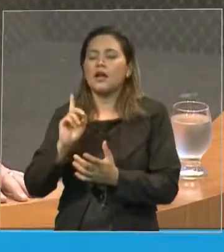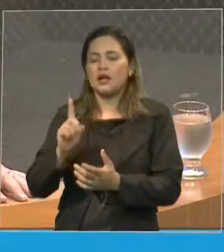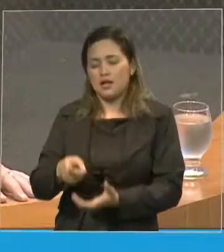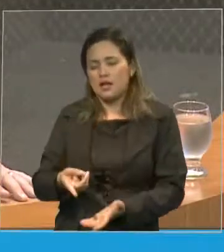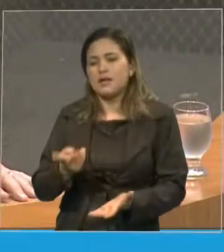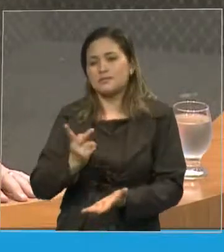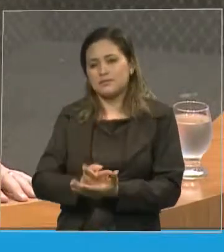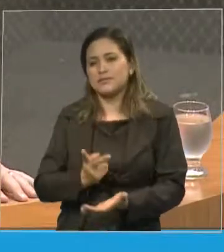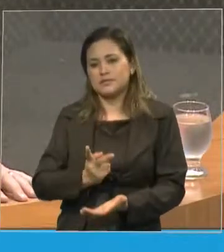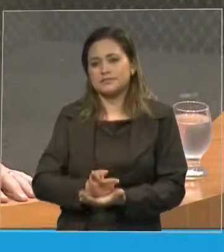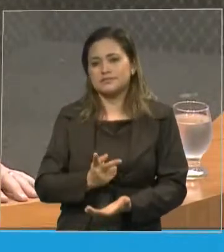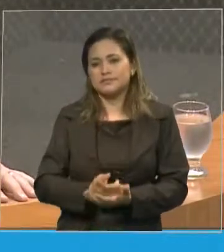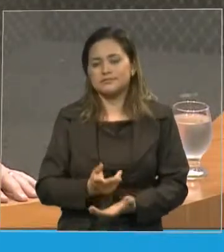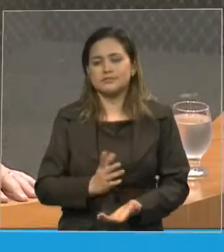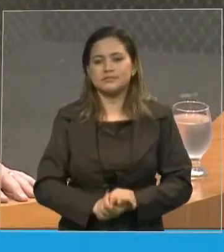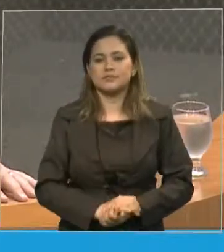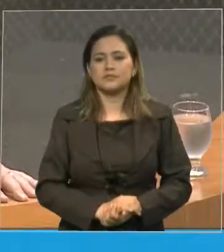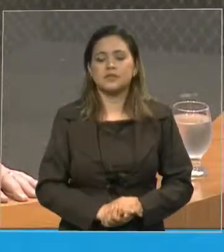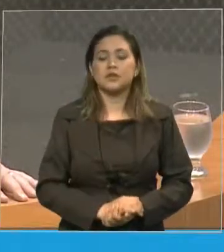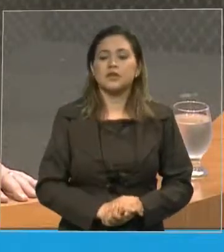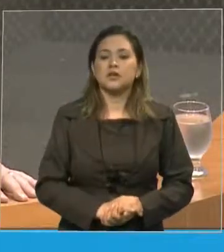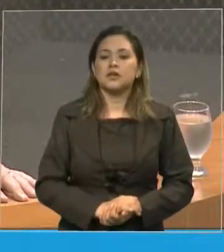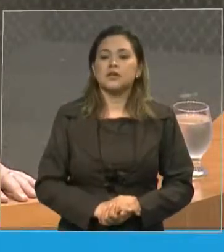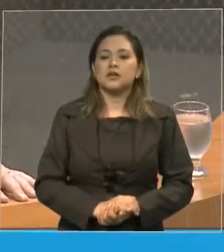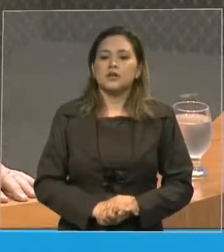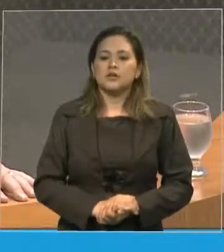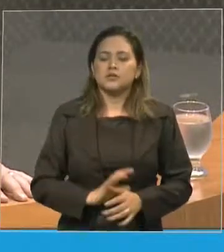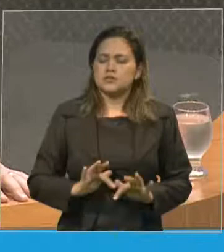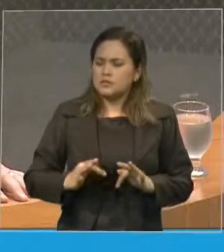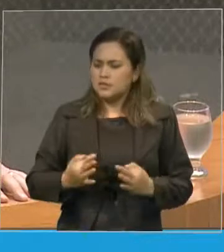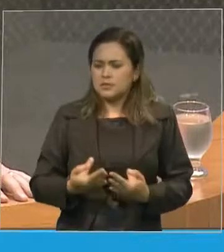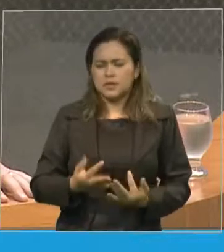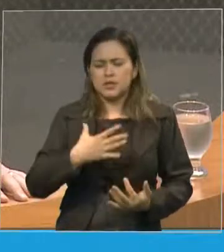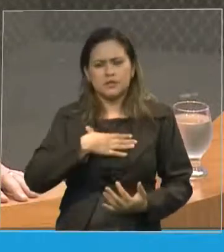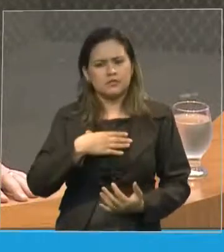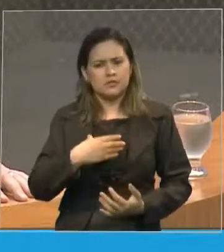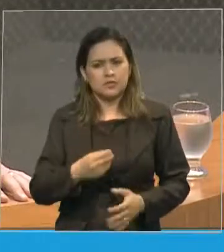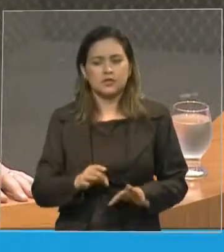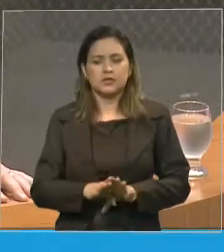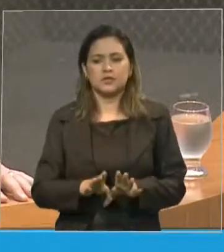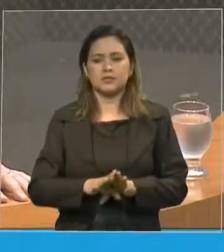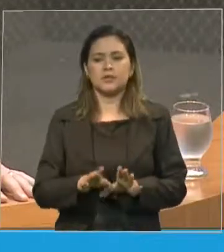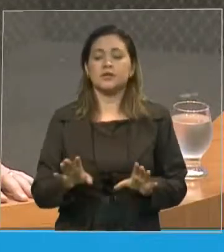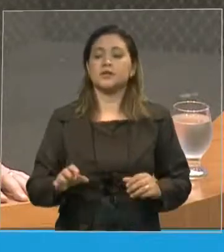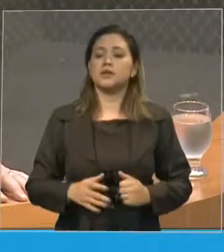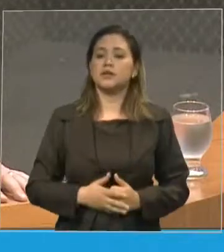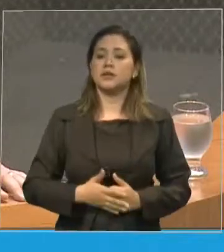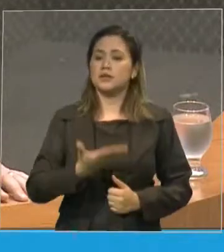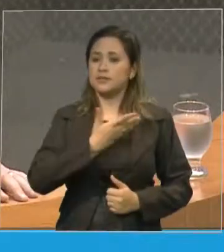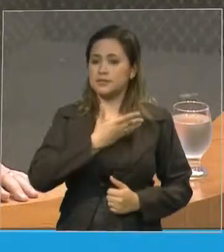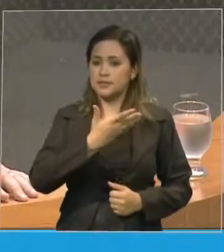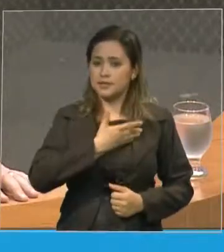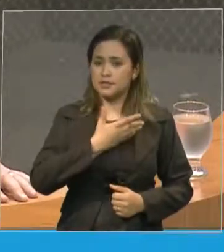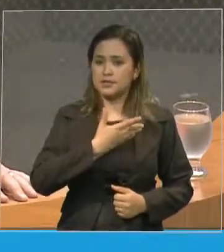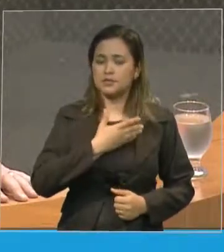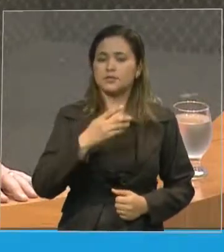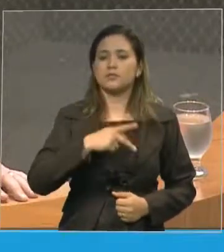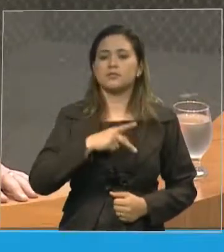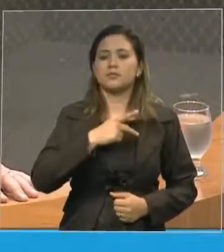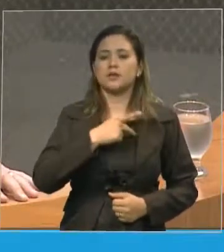um grande amigo meu, mais chegado que um irmão, que é o pastor Ivan Pereira Bastos, e a pastora Sara